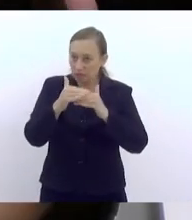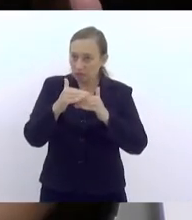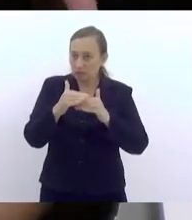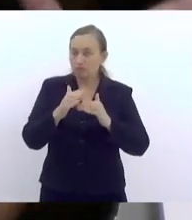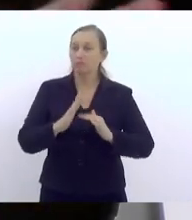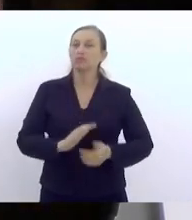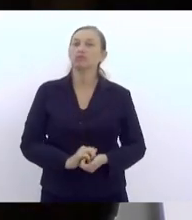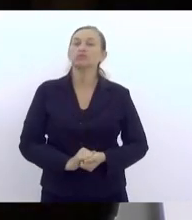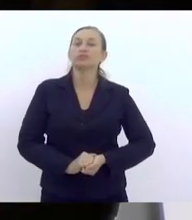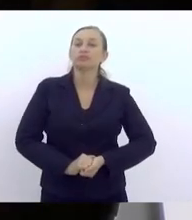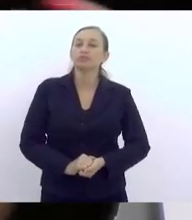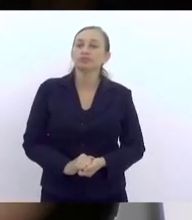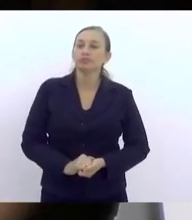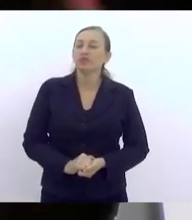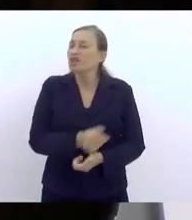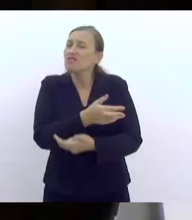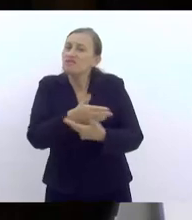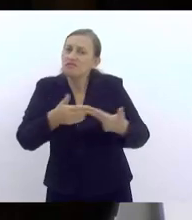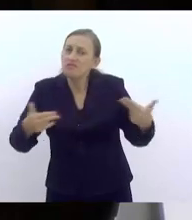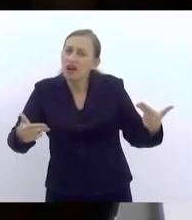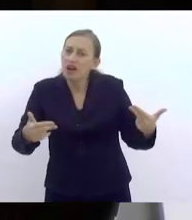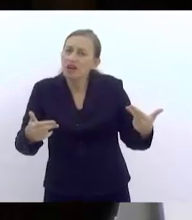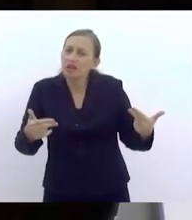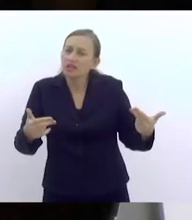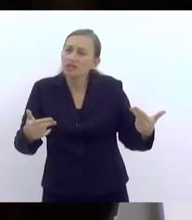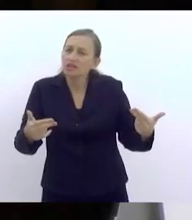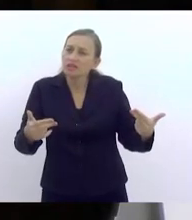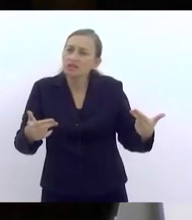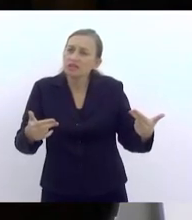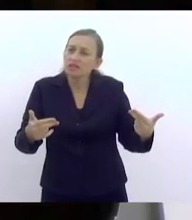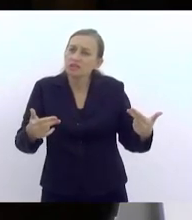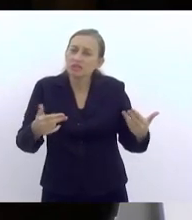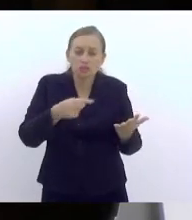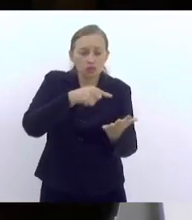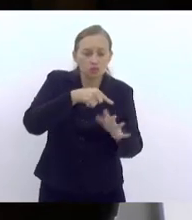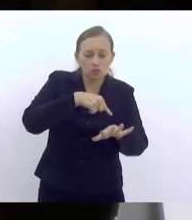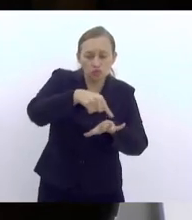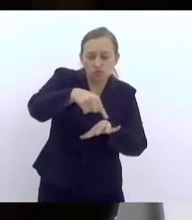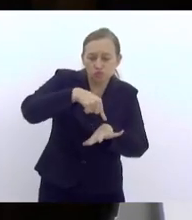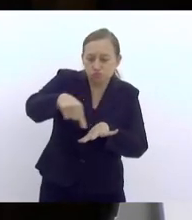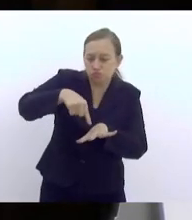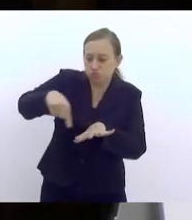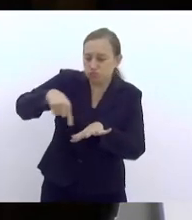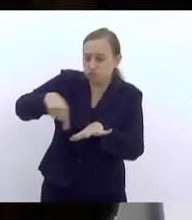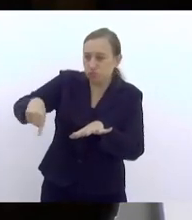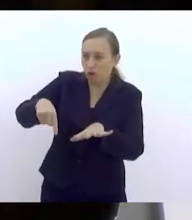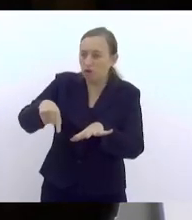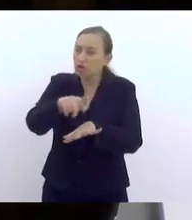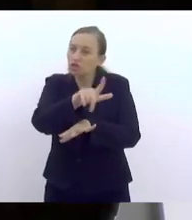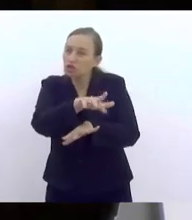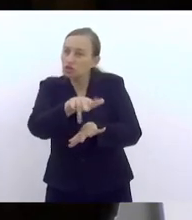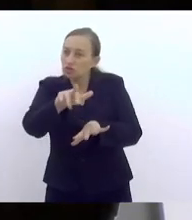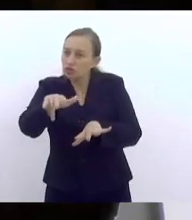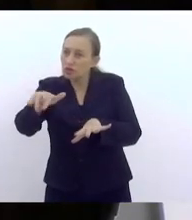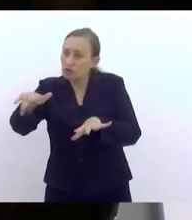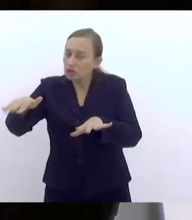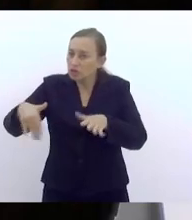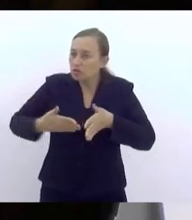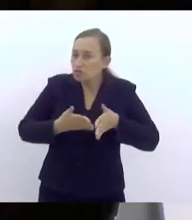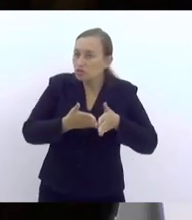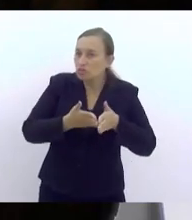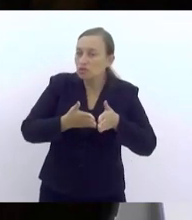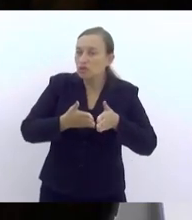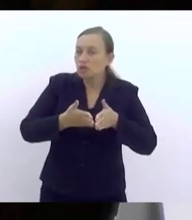Então, uma série de direcionamentos diferentes indo para o mesmo ponto